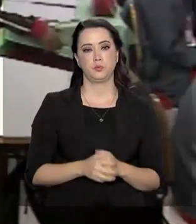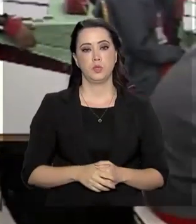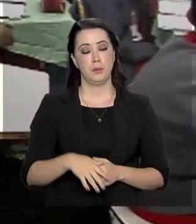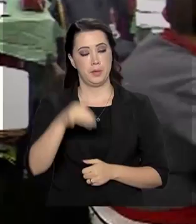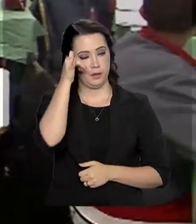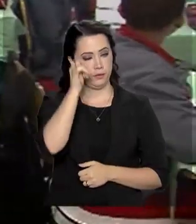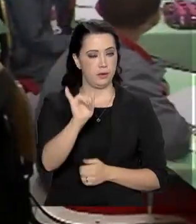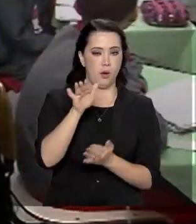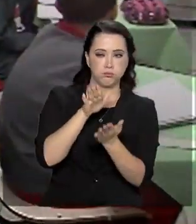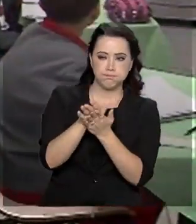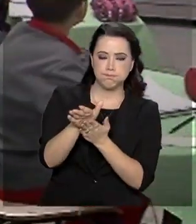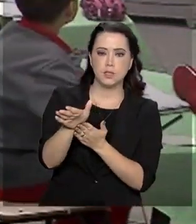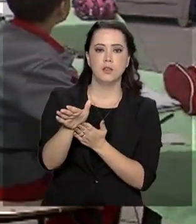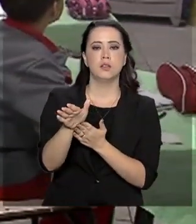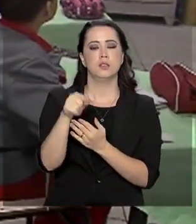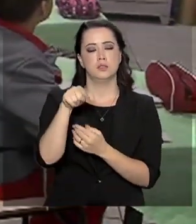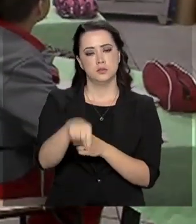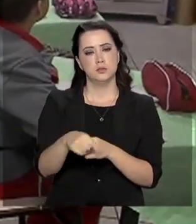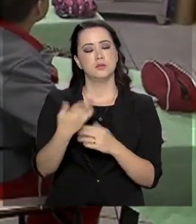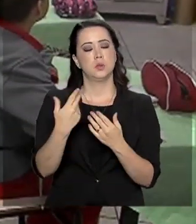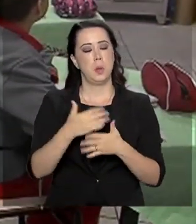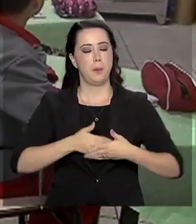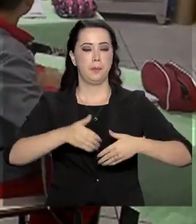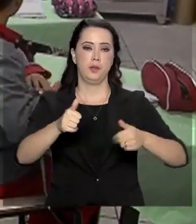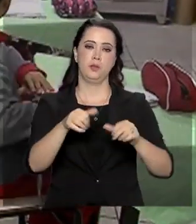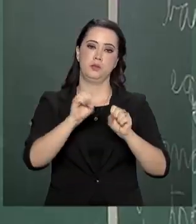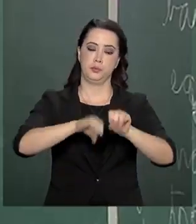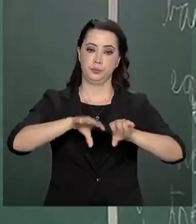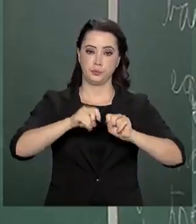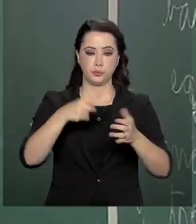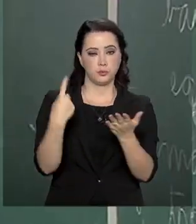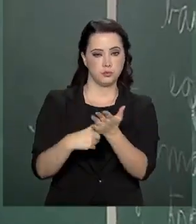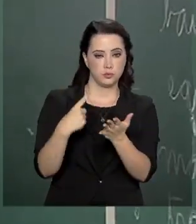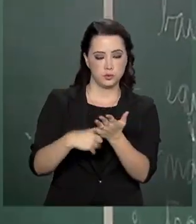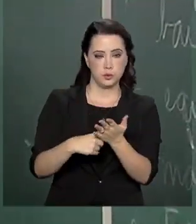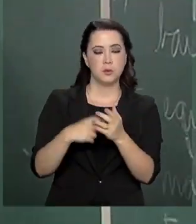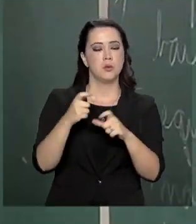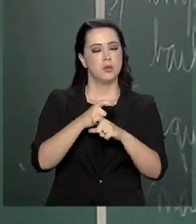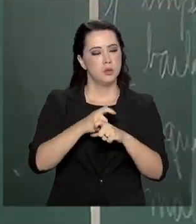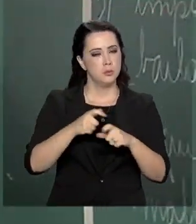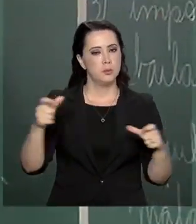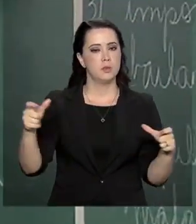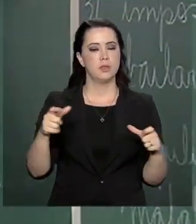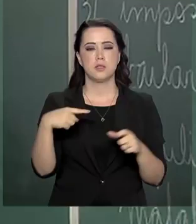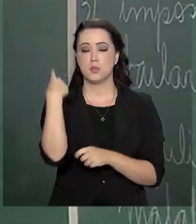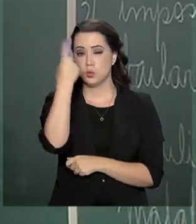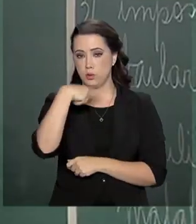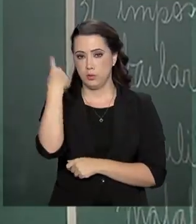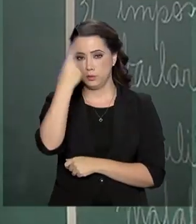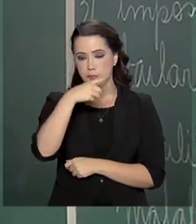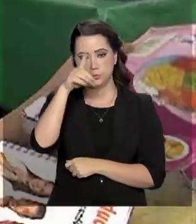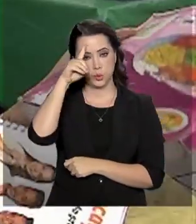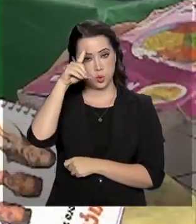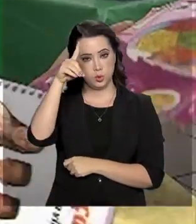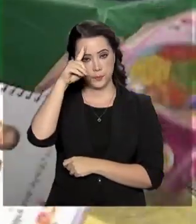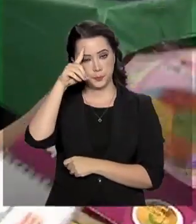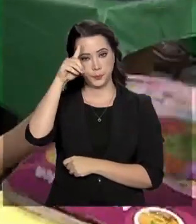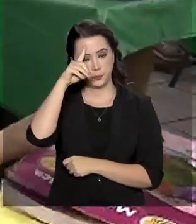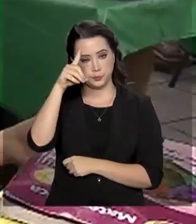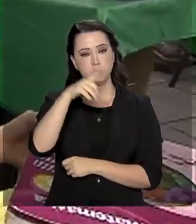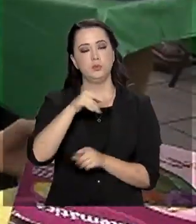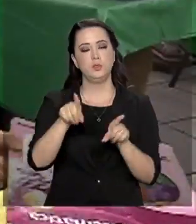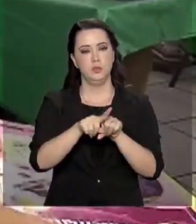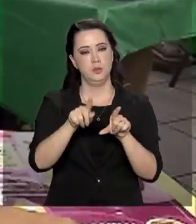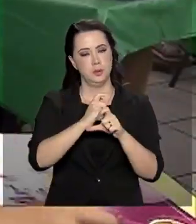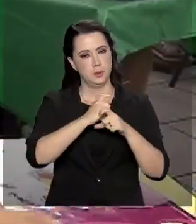evasão e melhorar os indicadores educacionais, o compromisso passa pela ampliação de horas-aula por dia e pela maior